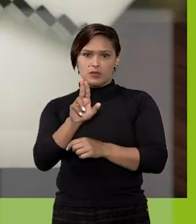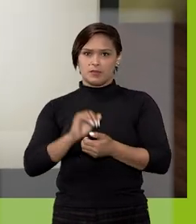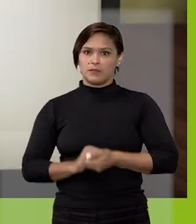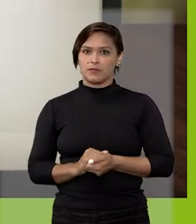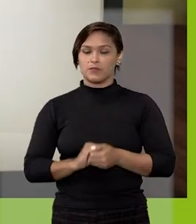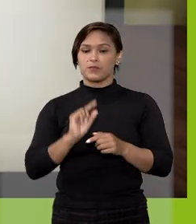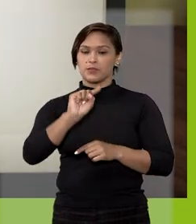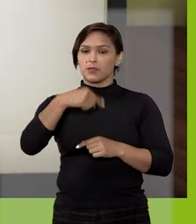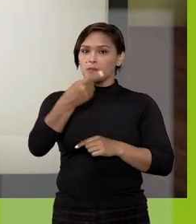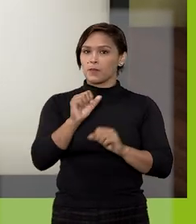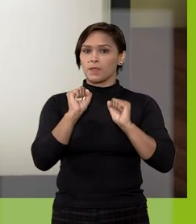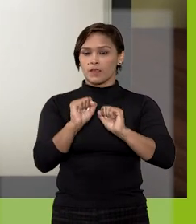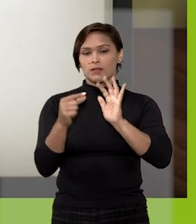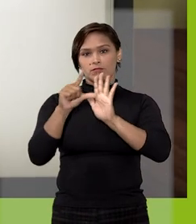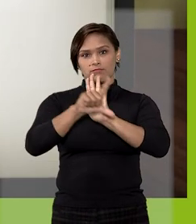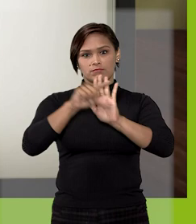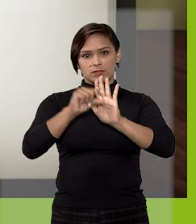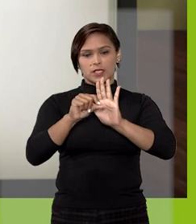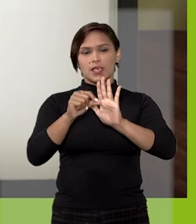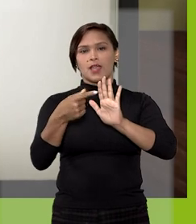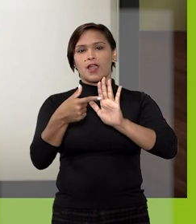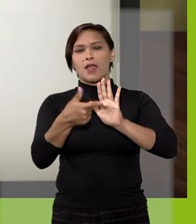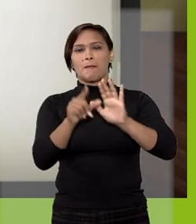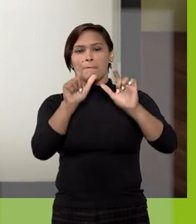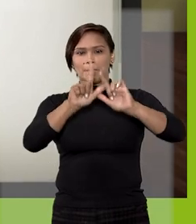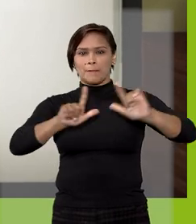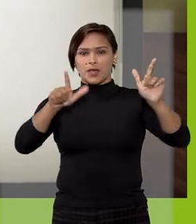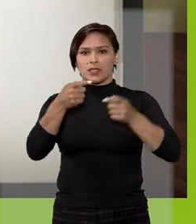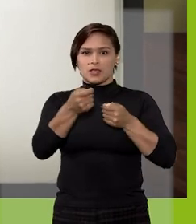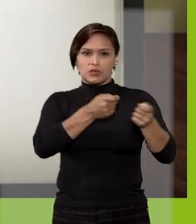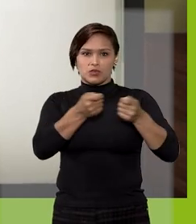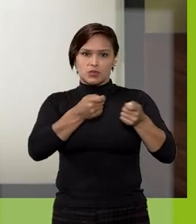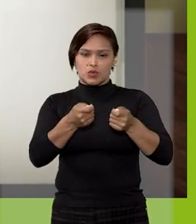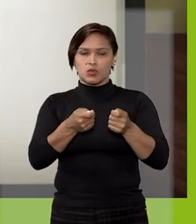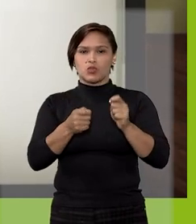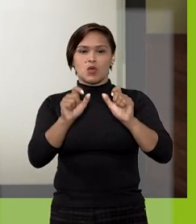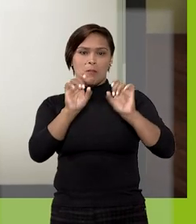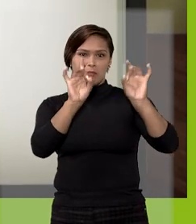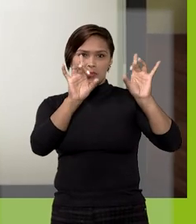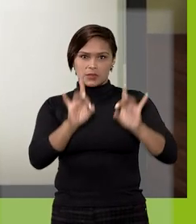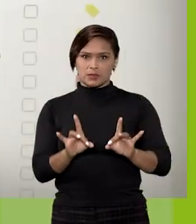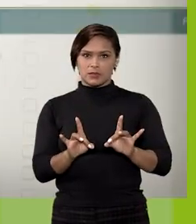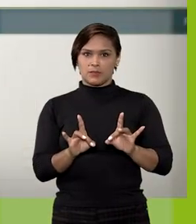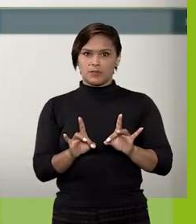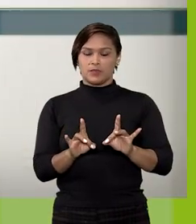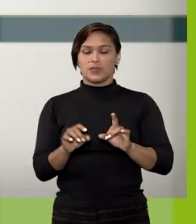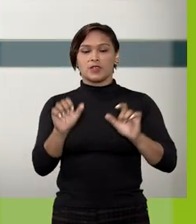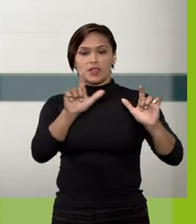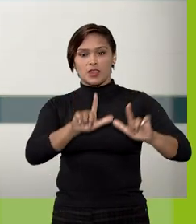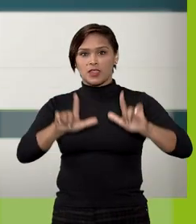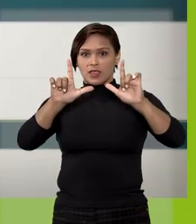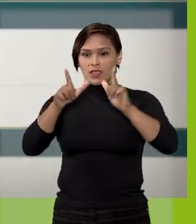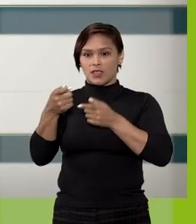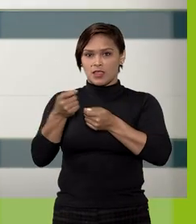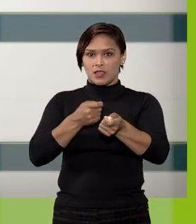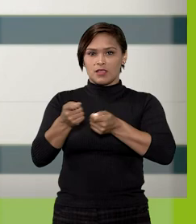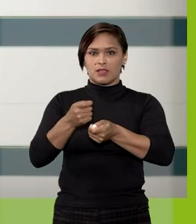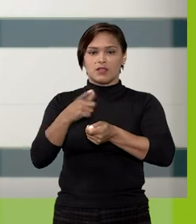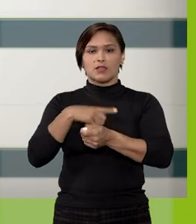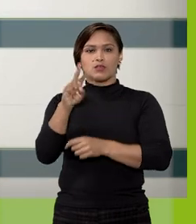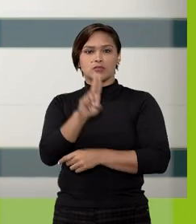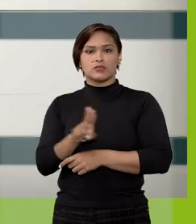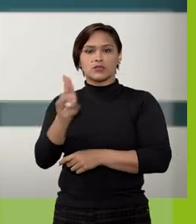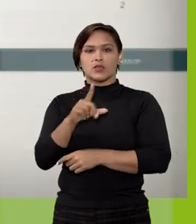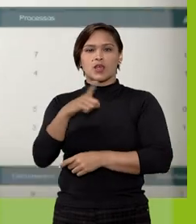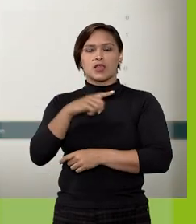Em seguida, é só clicar na opção Painel de Controle do menu principal. Na tela Painel de Controle, o